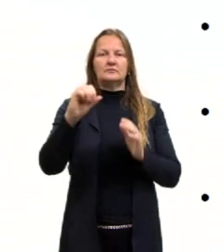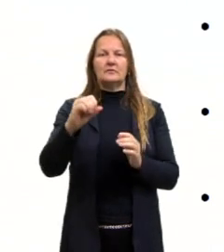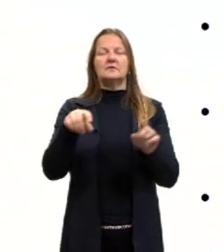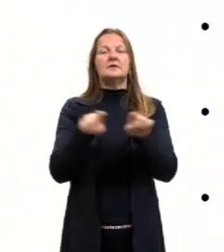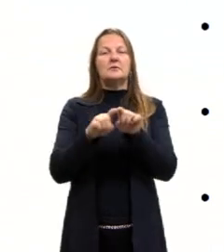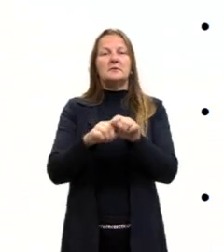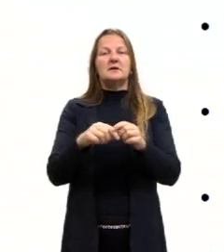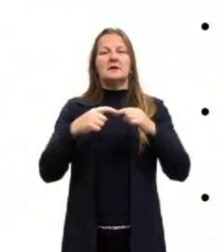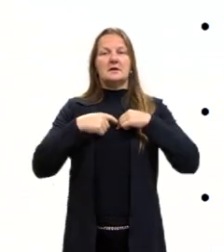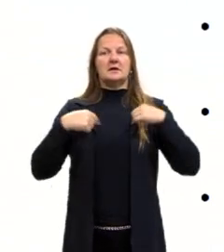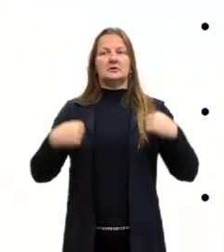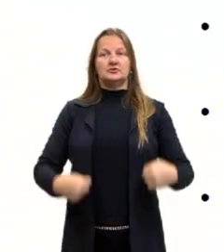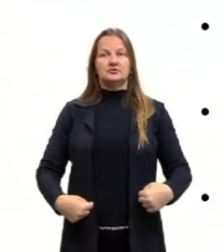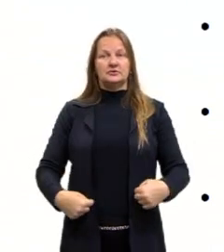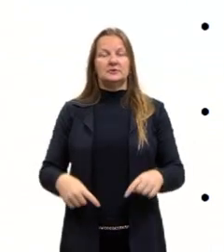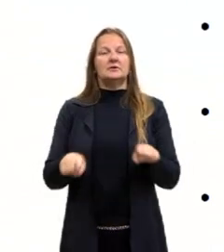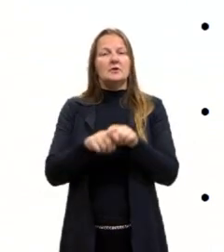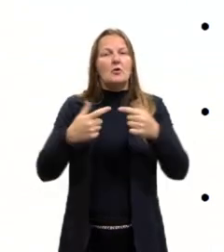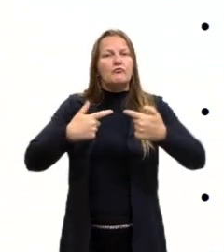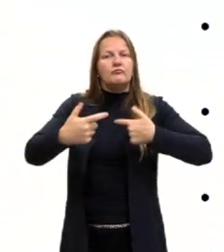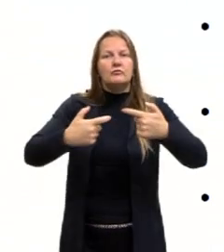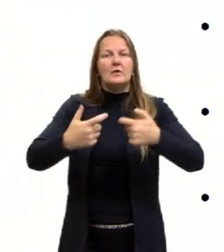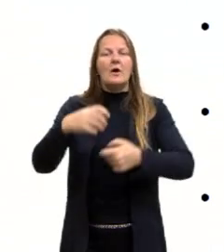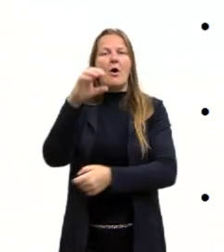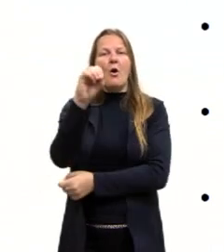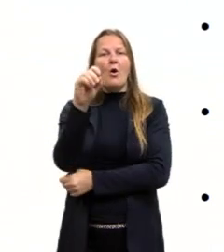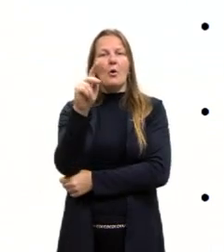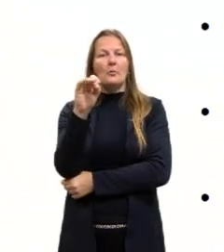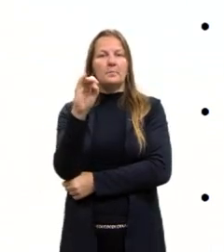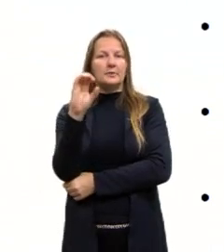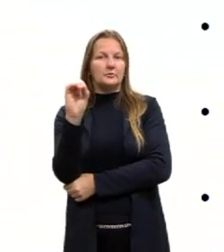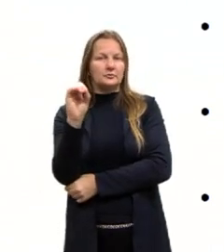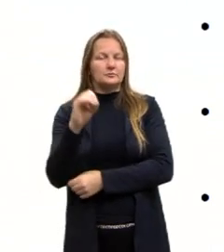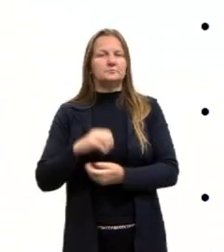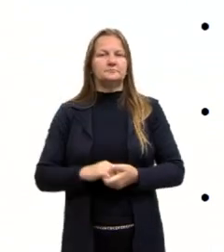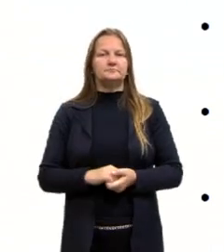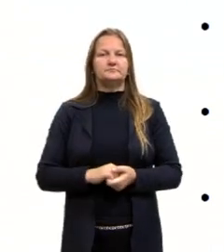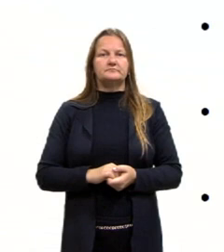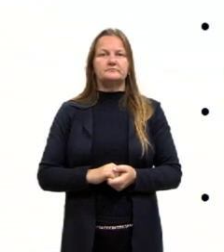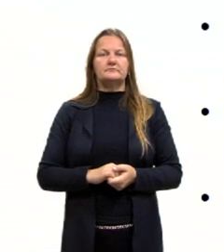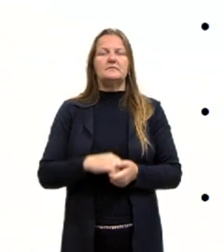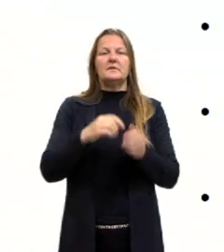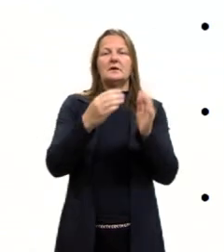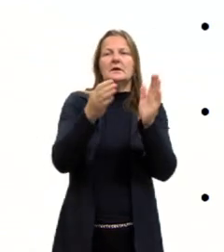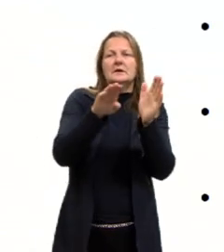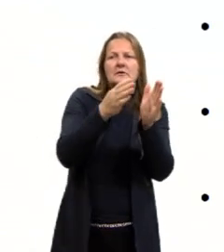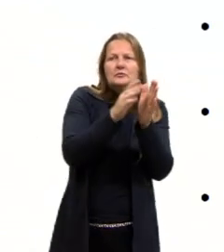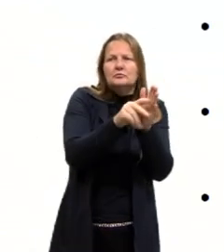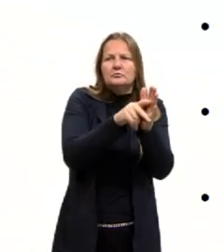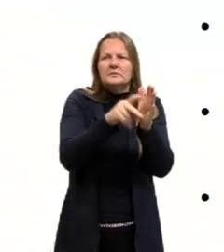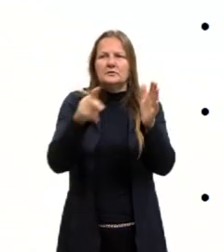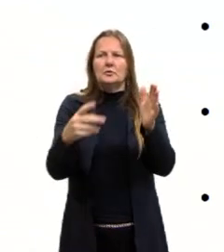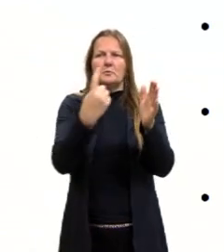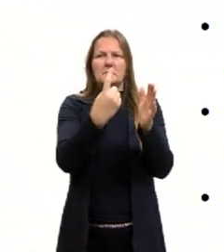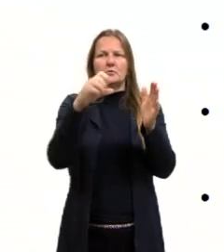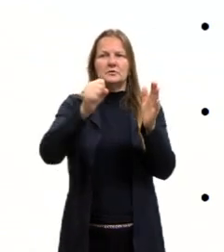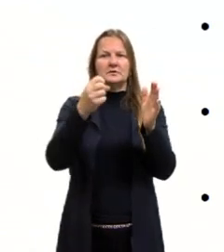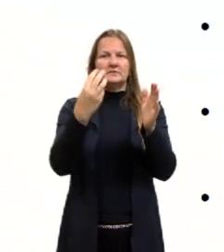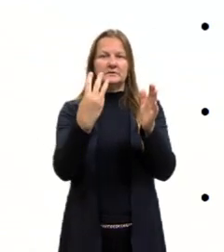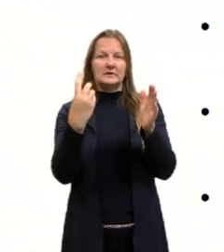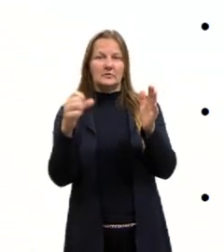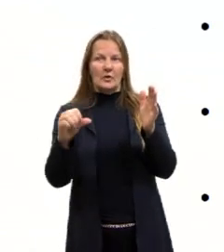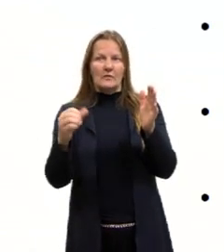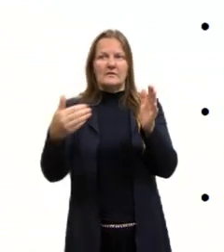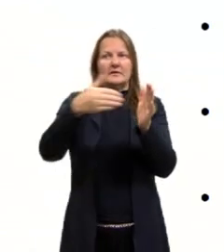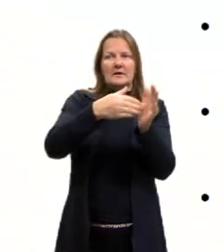na China, vai ter a Guerra do Ópio, entre 1839 e 1842. E o ópio também era um problema